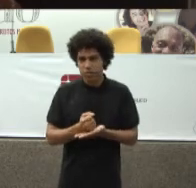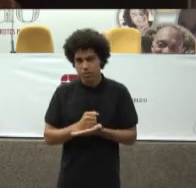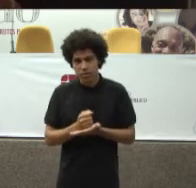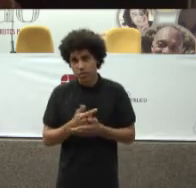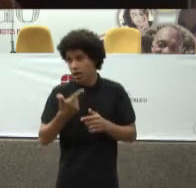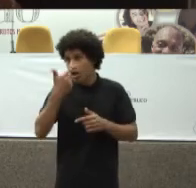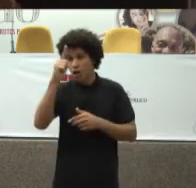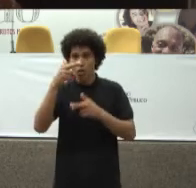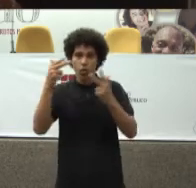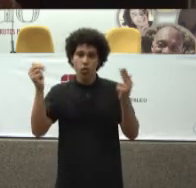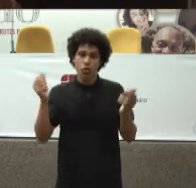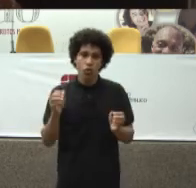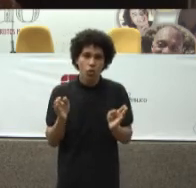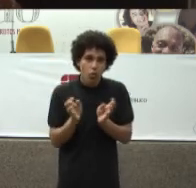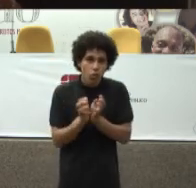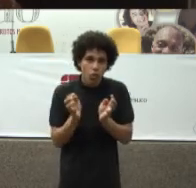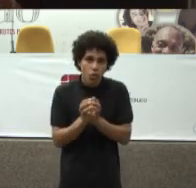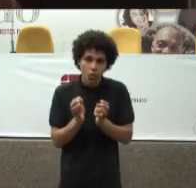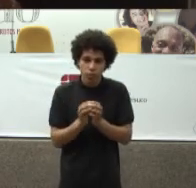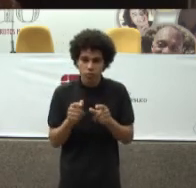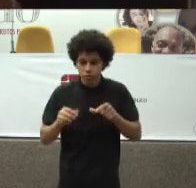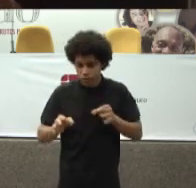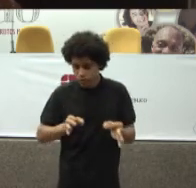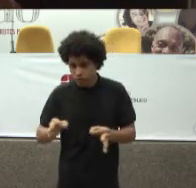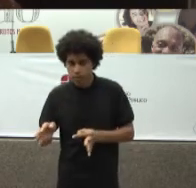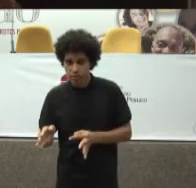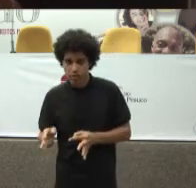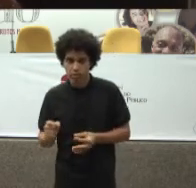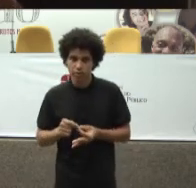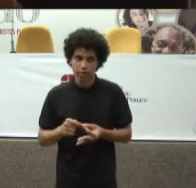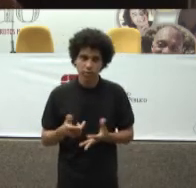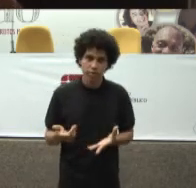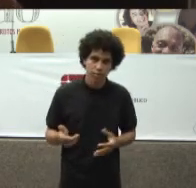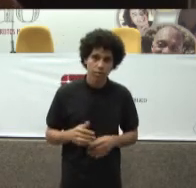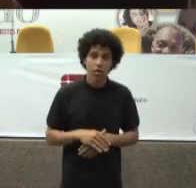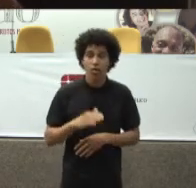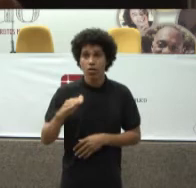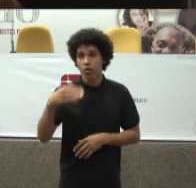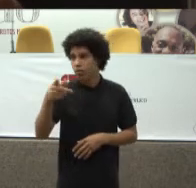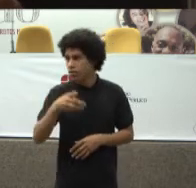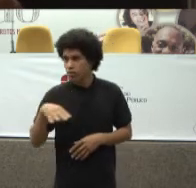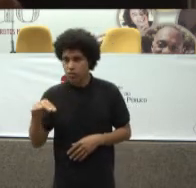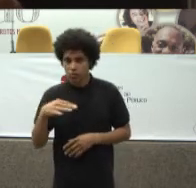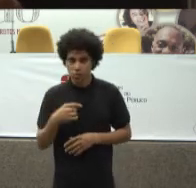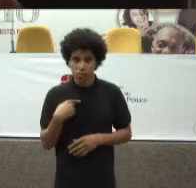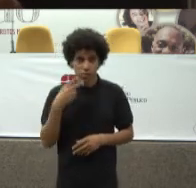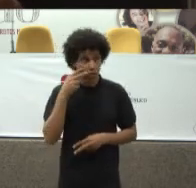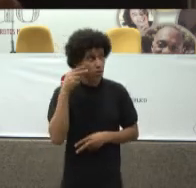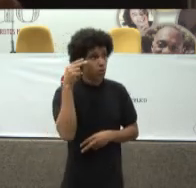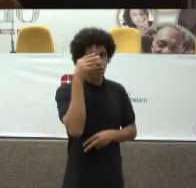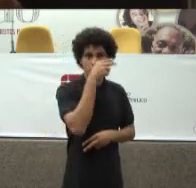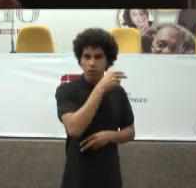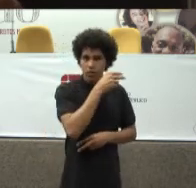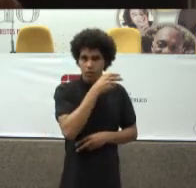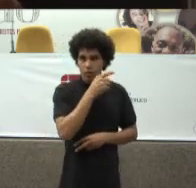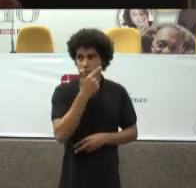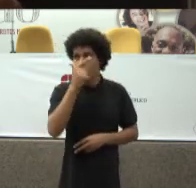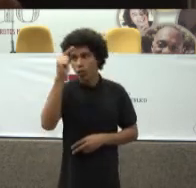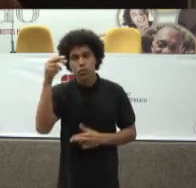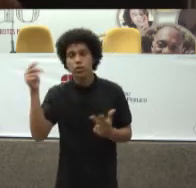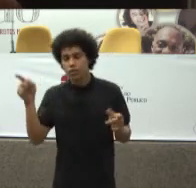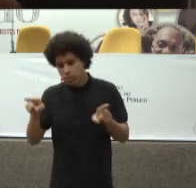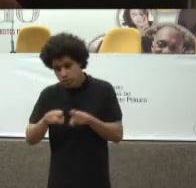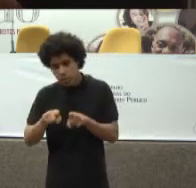outro grupo De procedimentos Que são os medicamentos Não é Quando nós Olhamos a rename Isso é outra